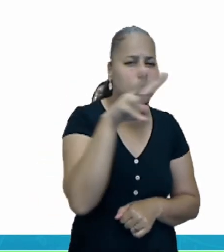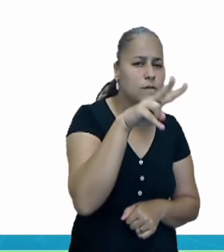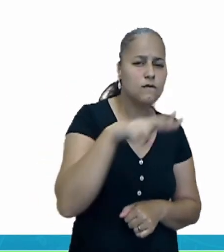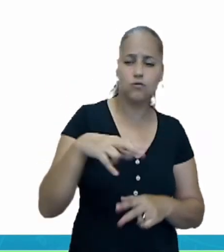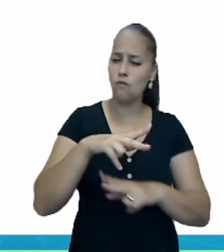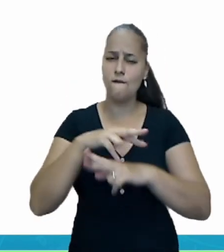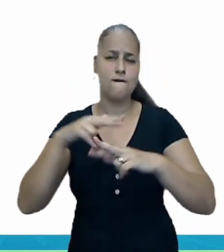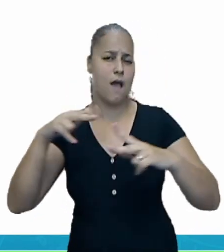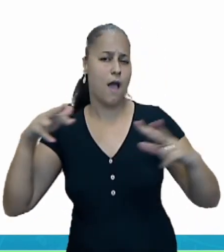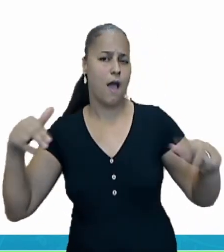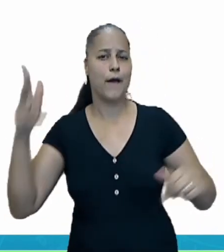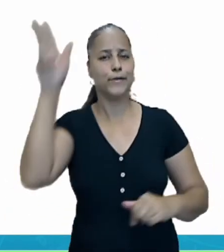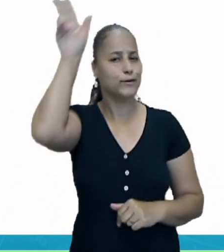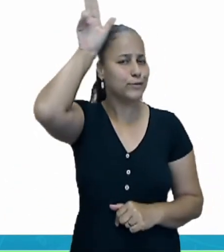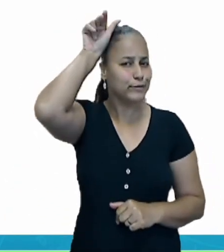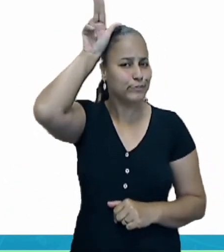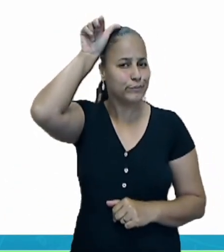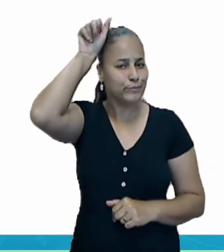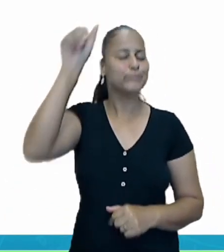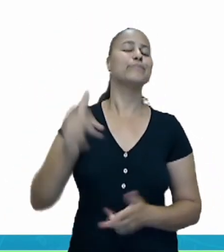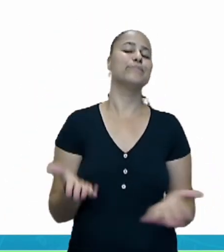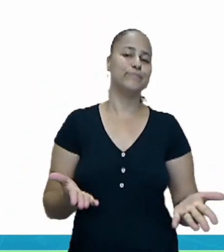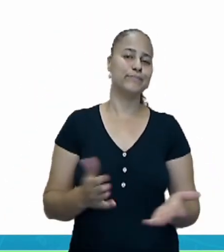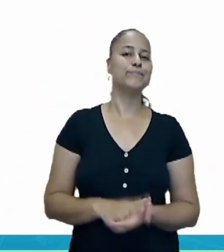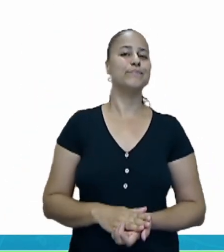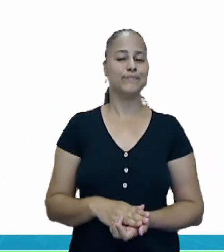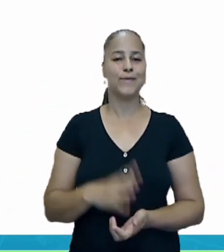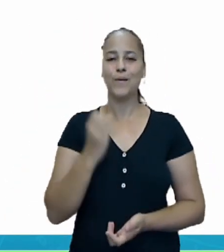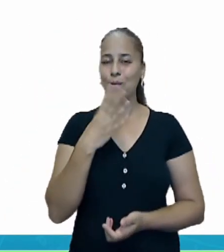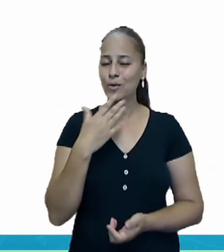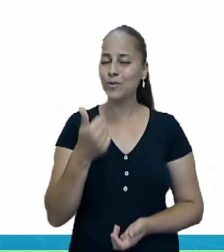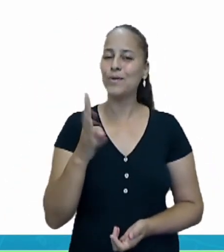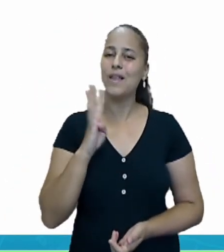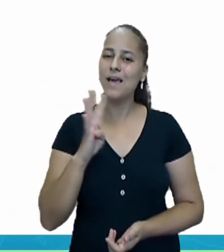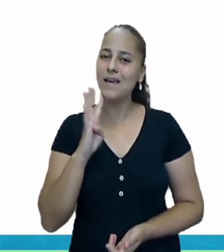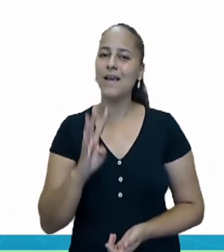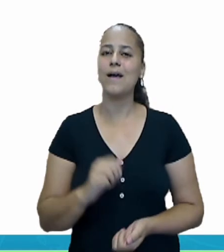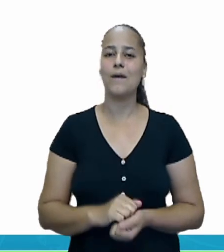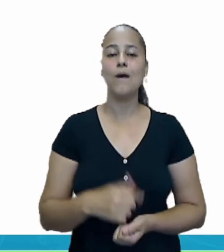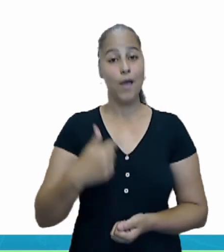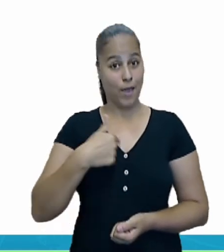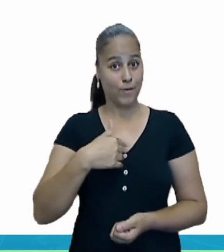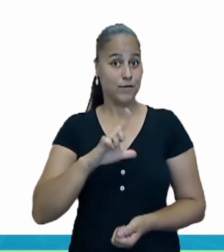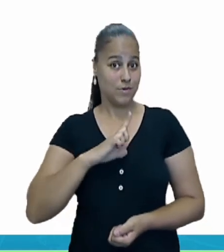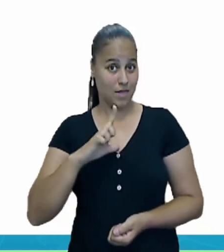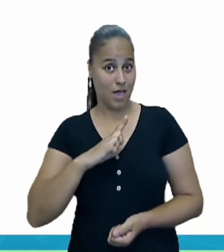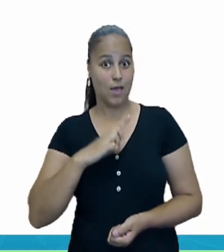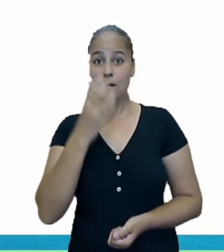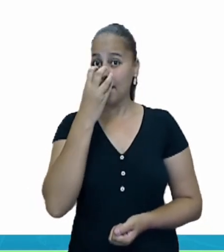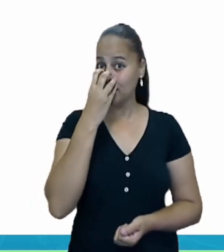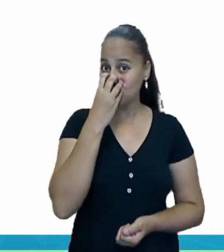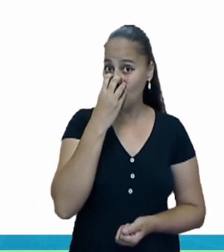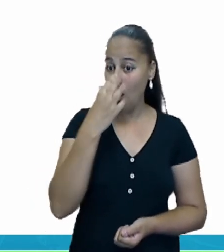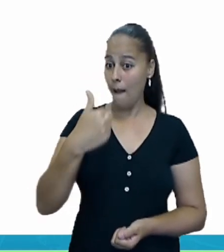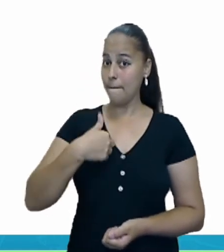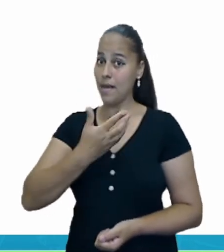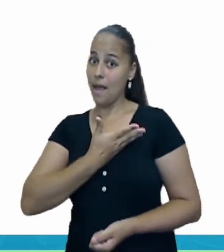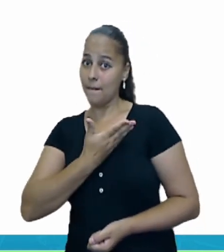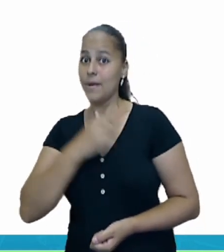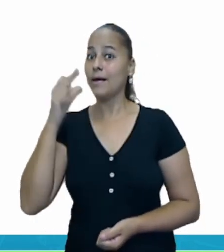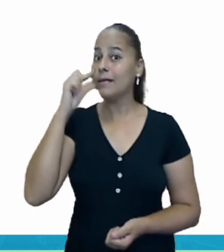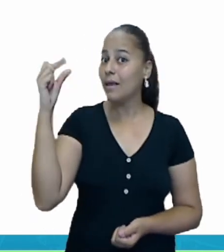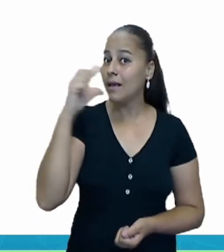cavalos. Olha só que interessante. Então, eu tenho um cachorro, as minhas amigas têm